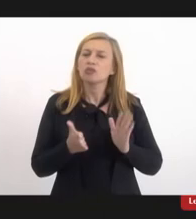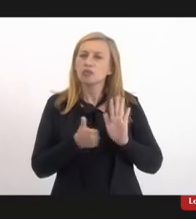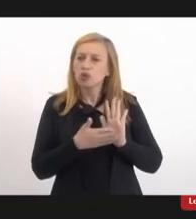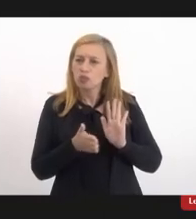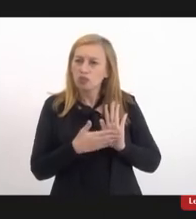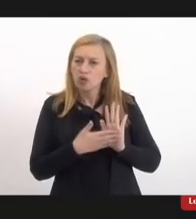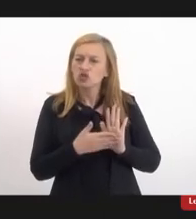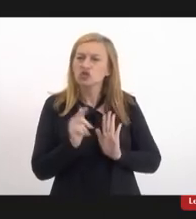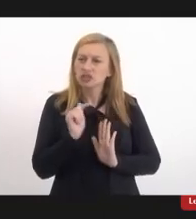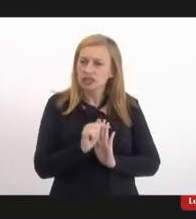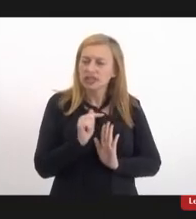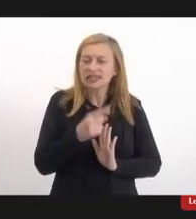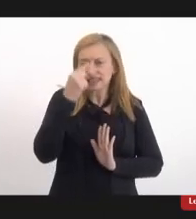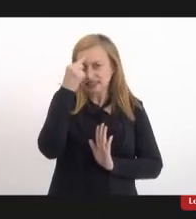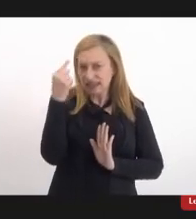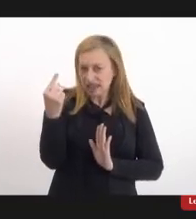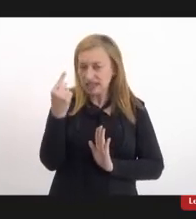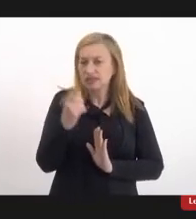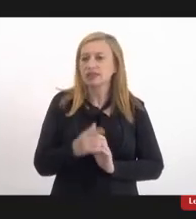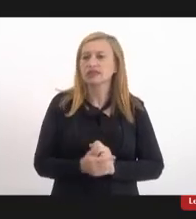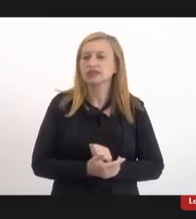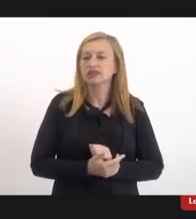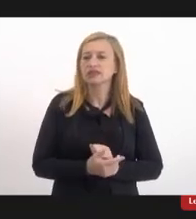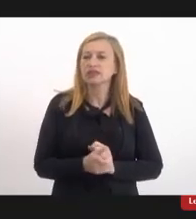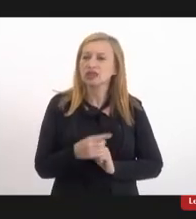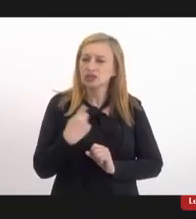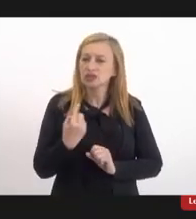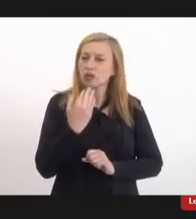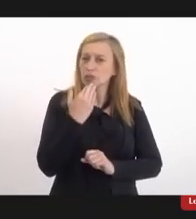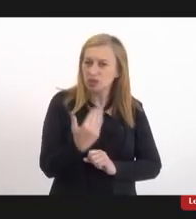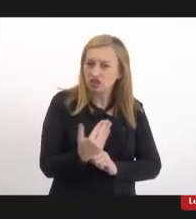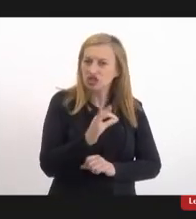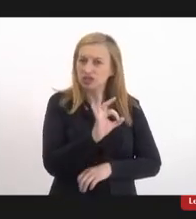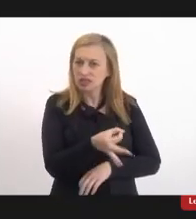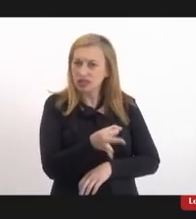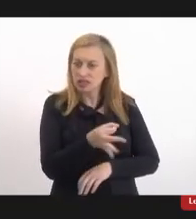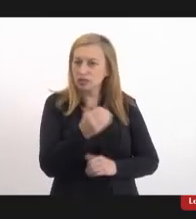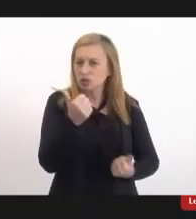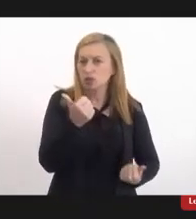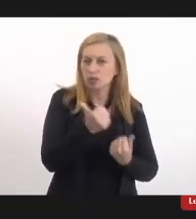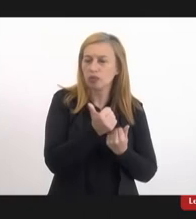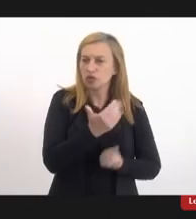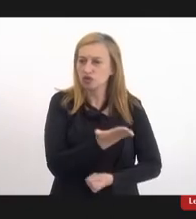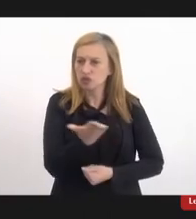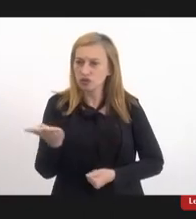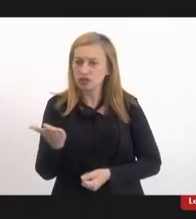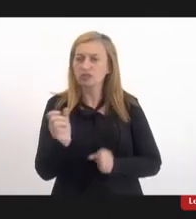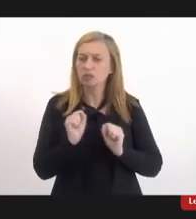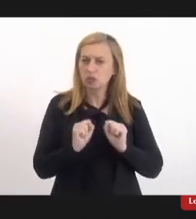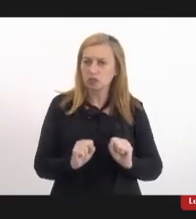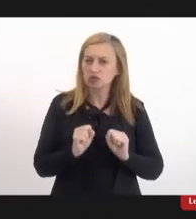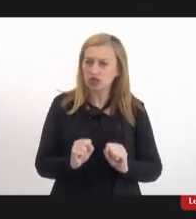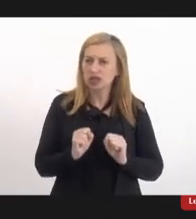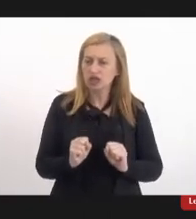proposições aqui, ideias, né, e que a gente vai pedir, obviamente, o apoio de vocês para poder